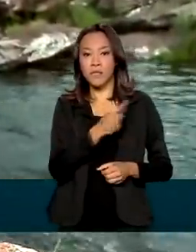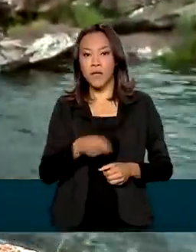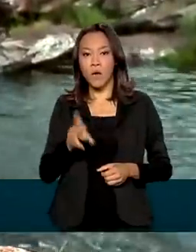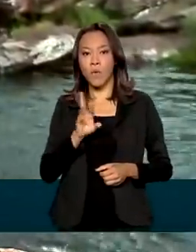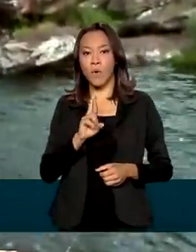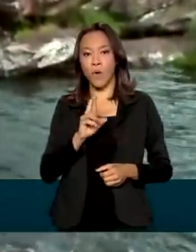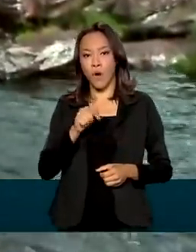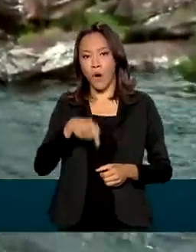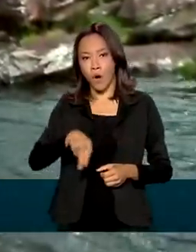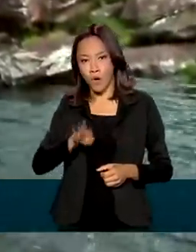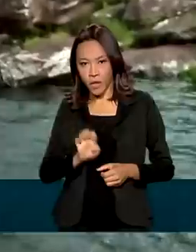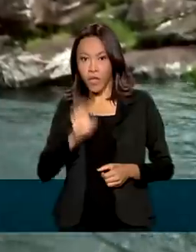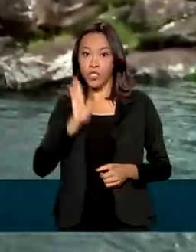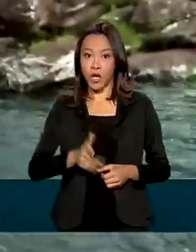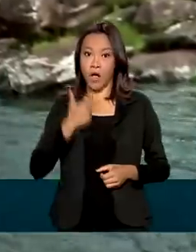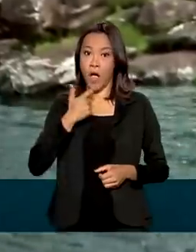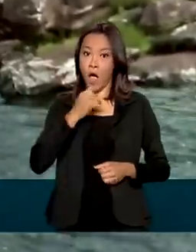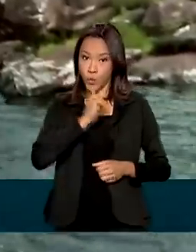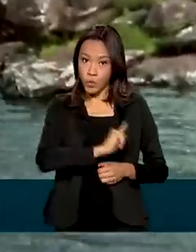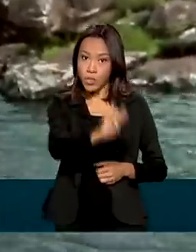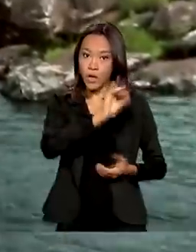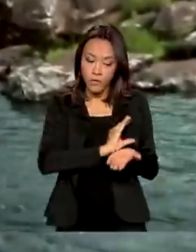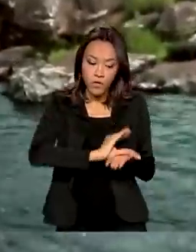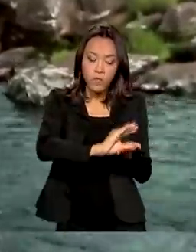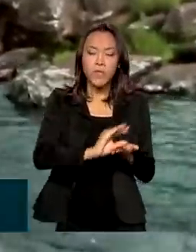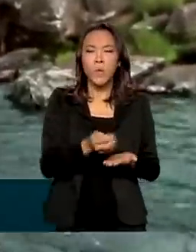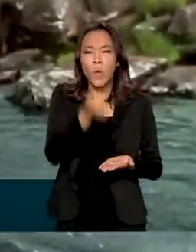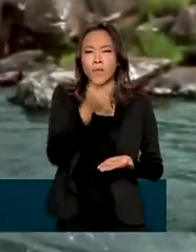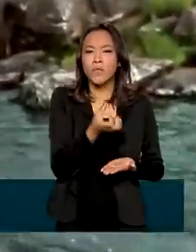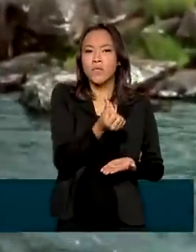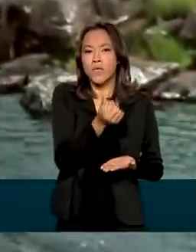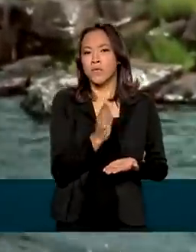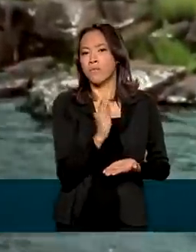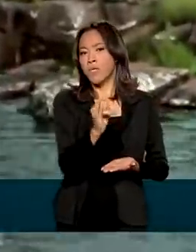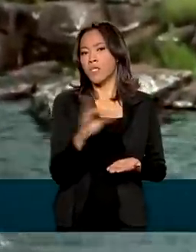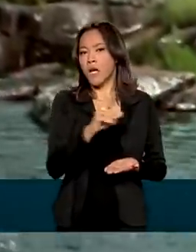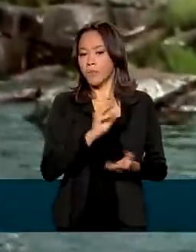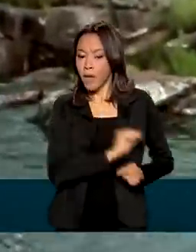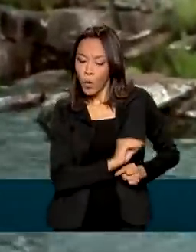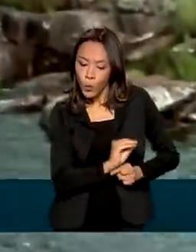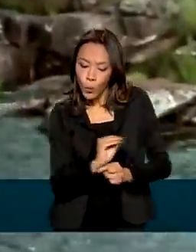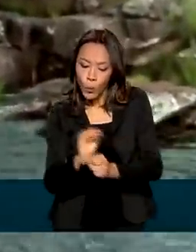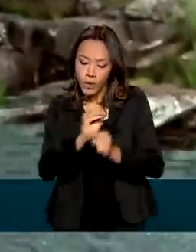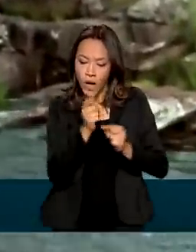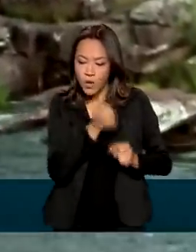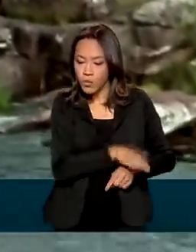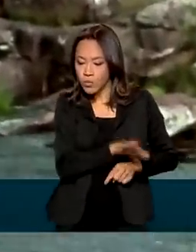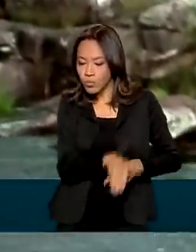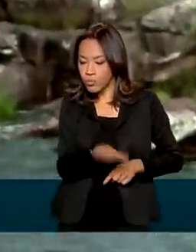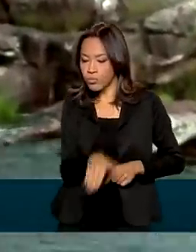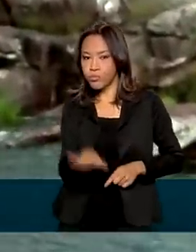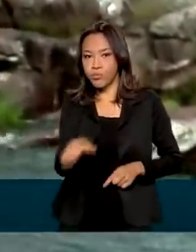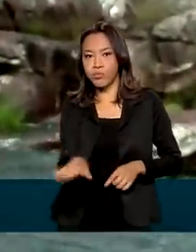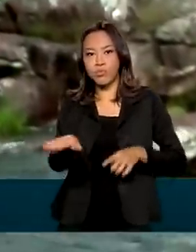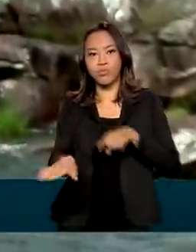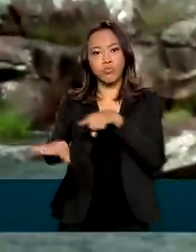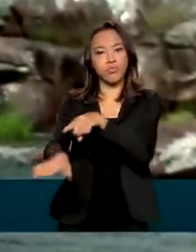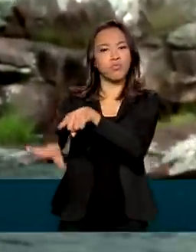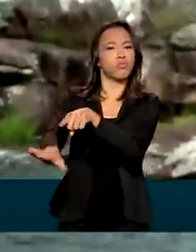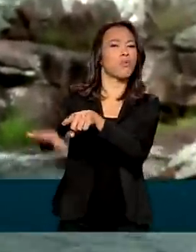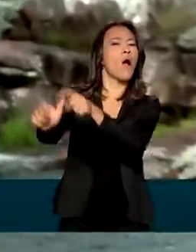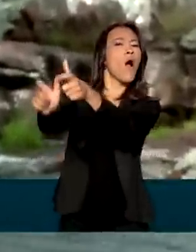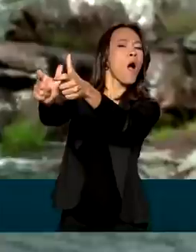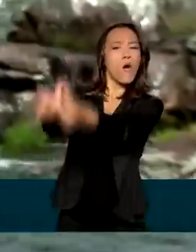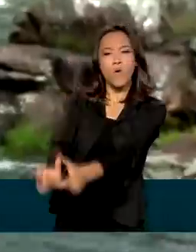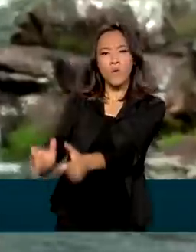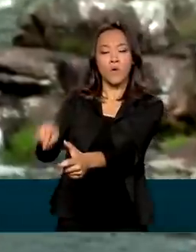onde foi anunciado um investimento de quase 6 bilhões de reais para a revitalização das bacias. A Jornada das Águas vai terminar